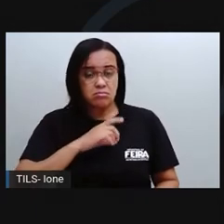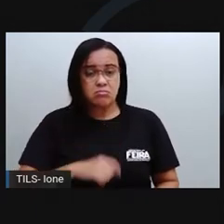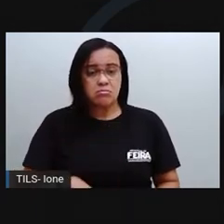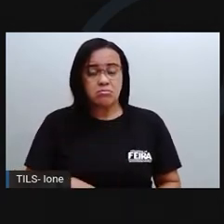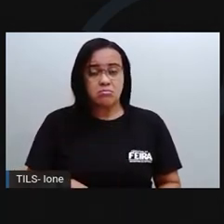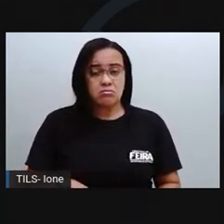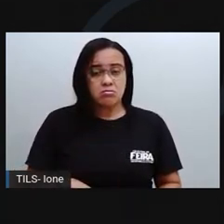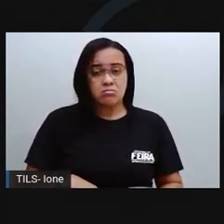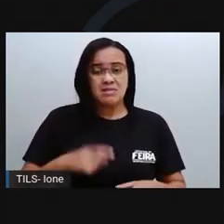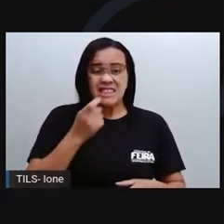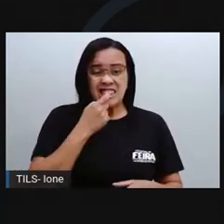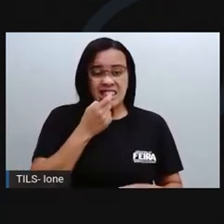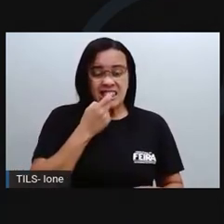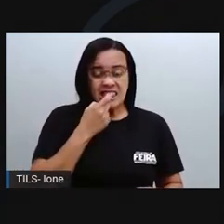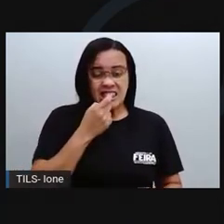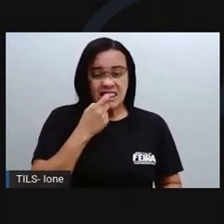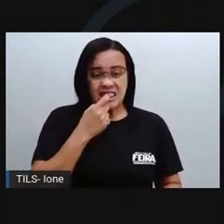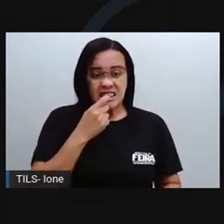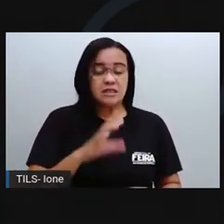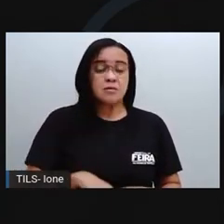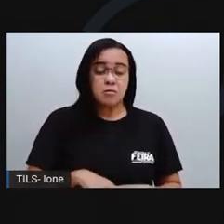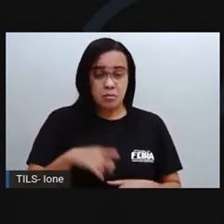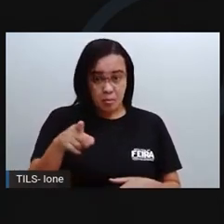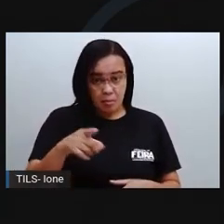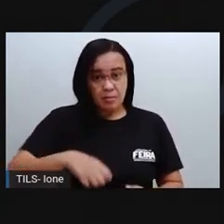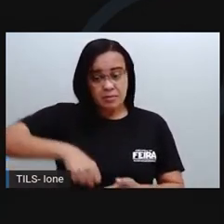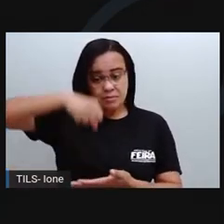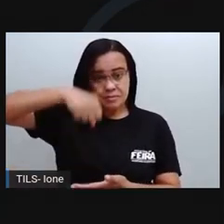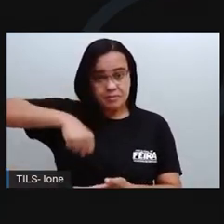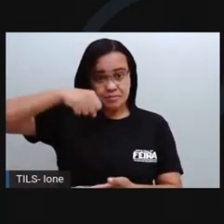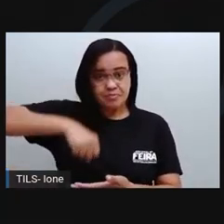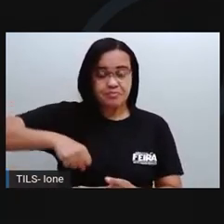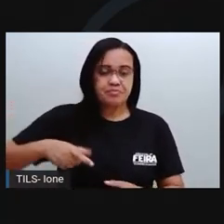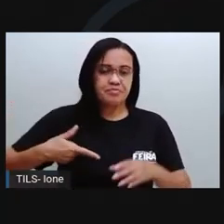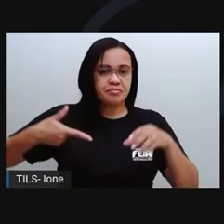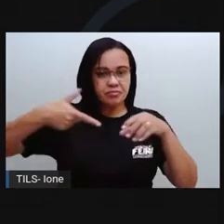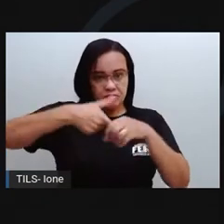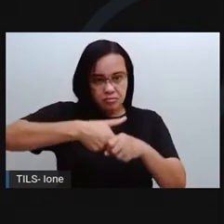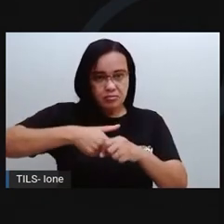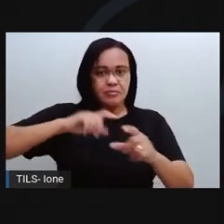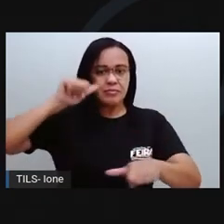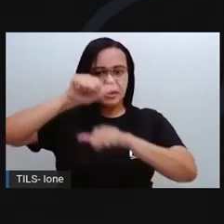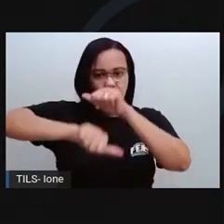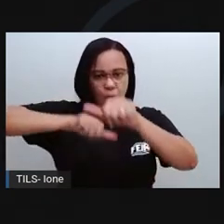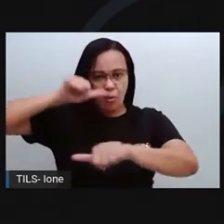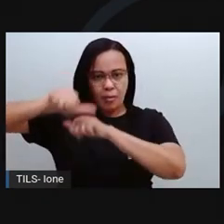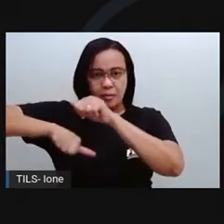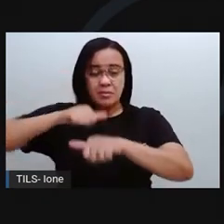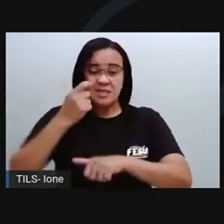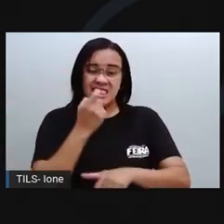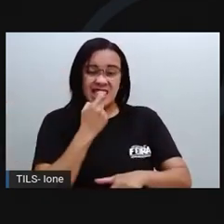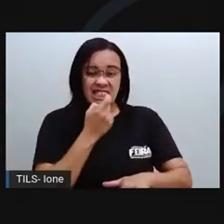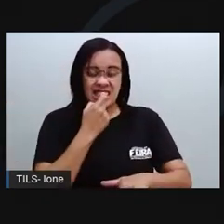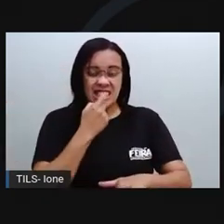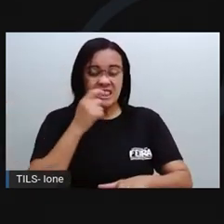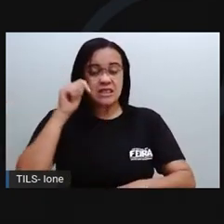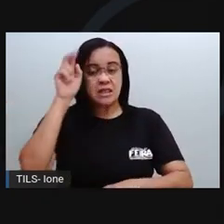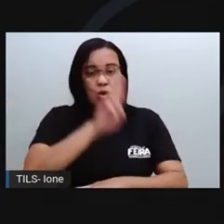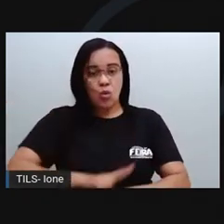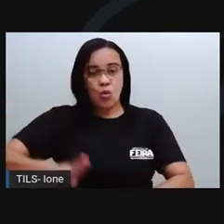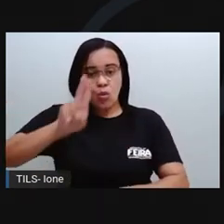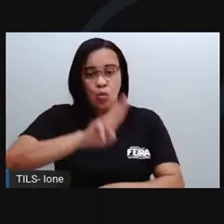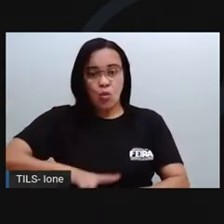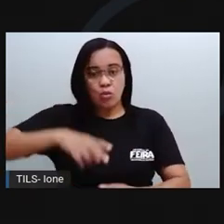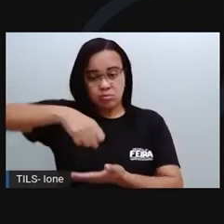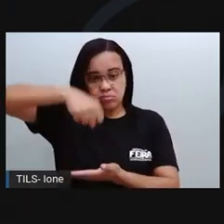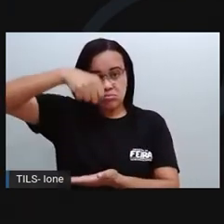O plástico da sacola vem do petróleo. Depois de tratado, o petróleo se transforma em plástico, que é usado para fazer as